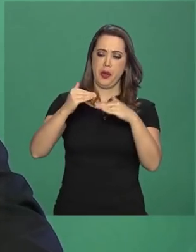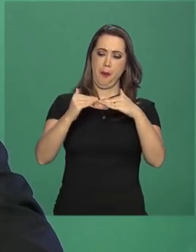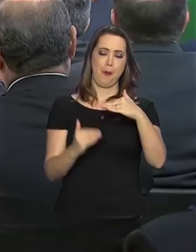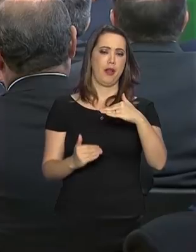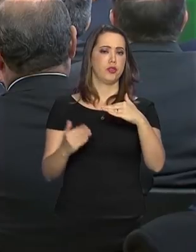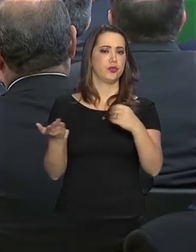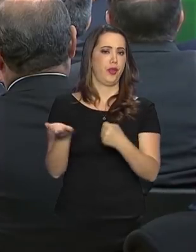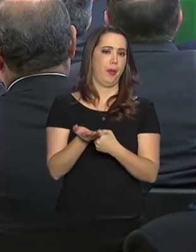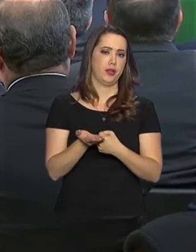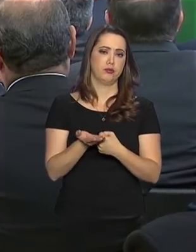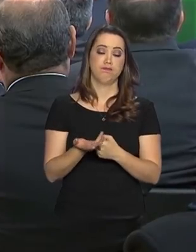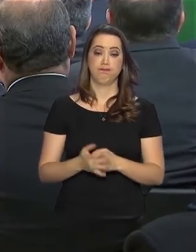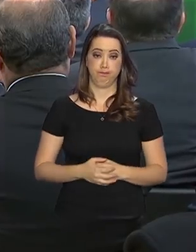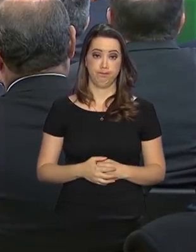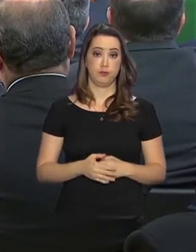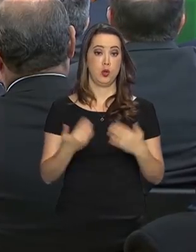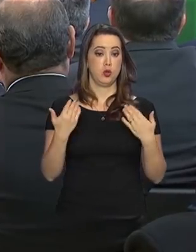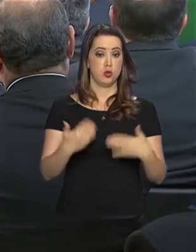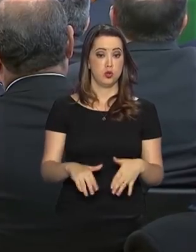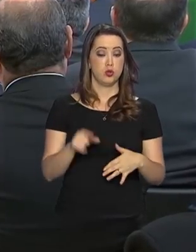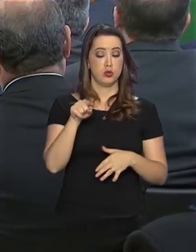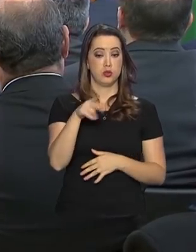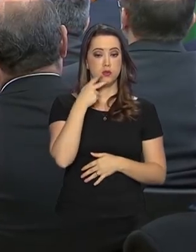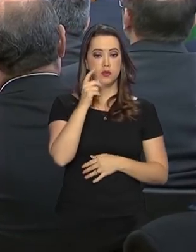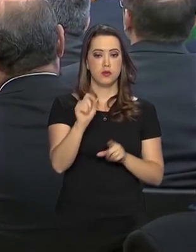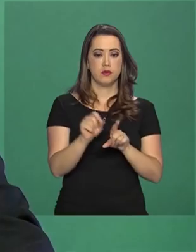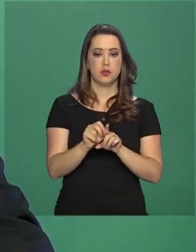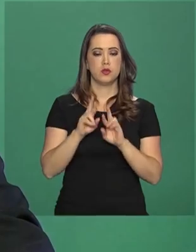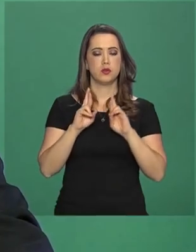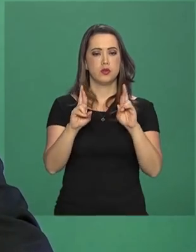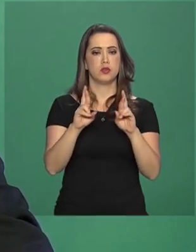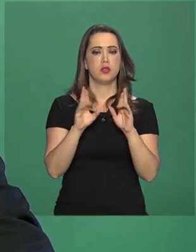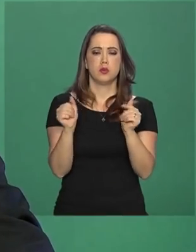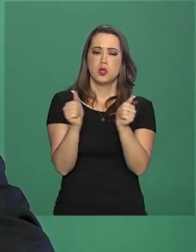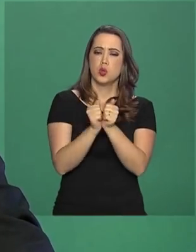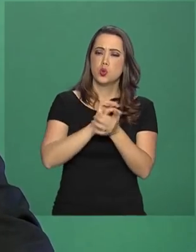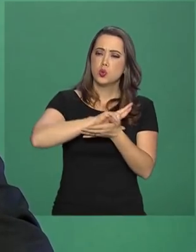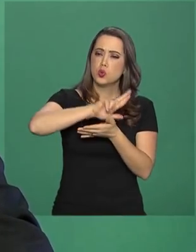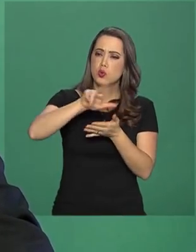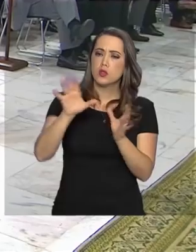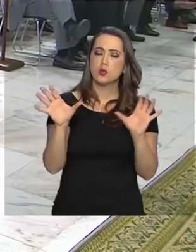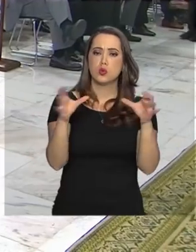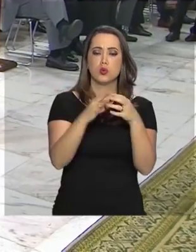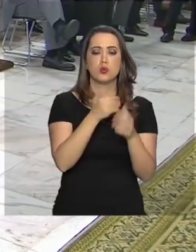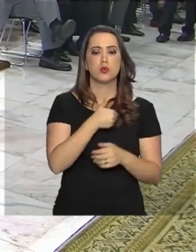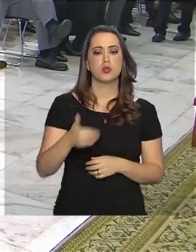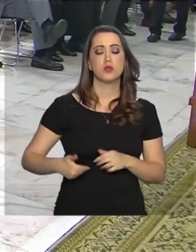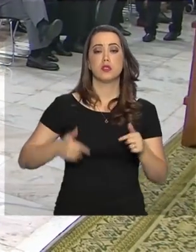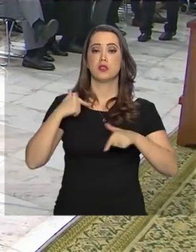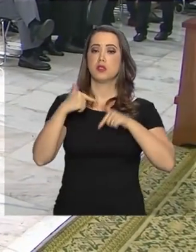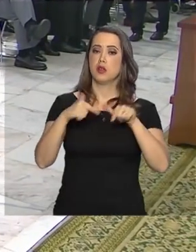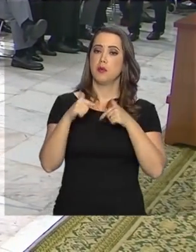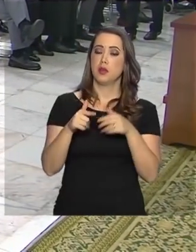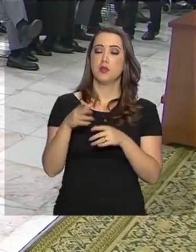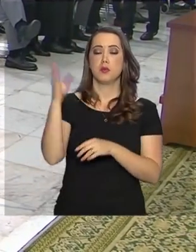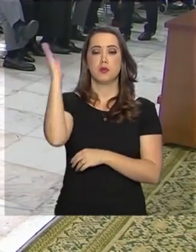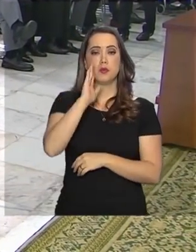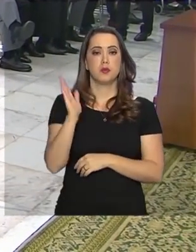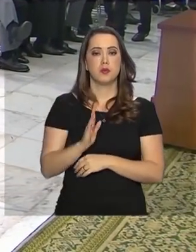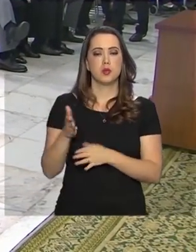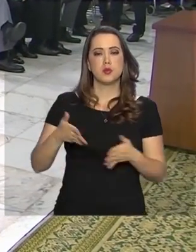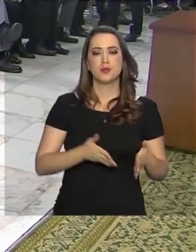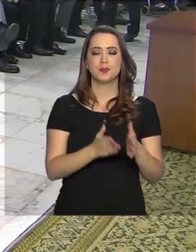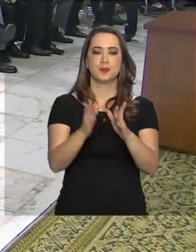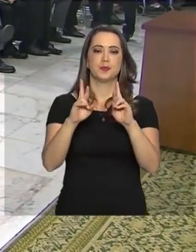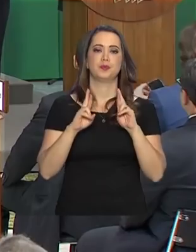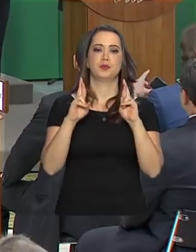abaixo da média. À frente da pasta, Abraham disse ainda que espera, junto de toda a equipe de governo, trabalhar para colocar o Brasil na